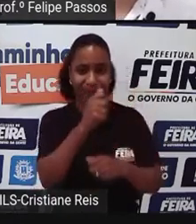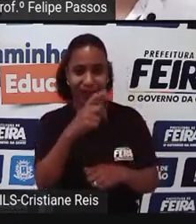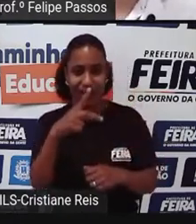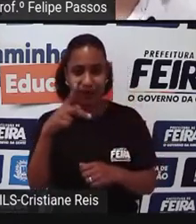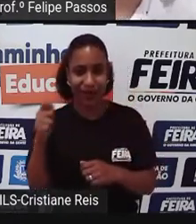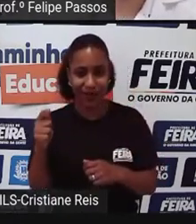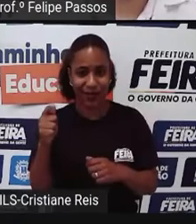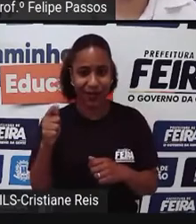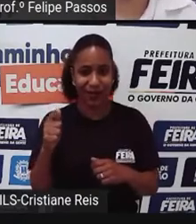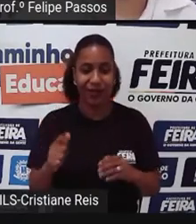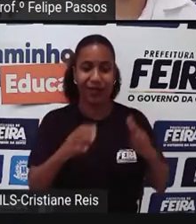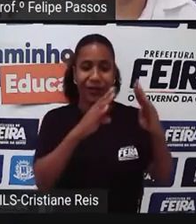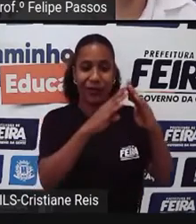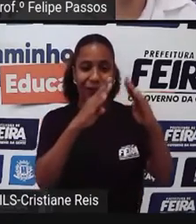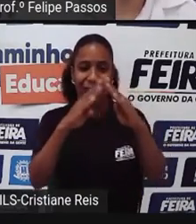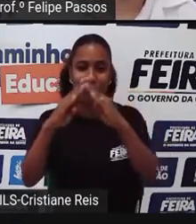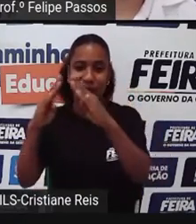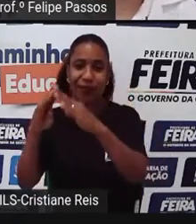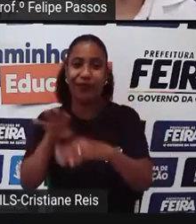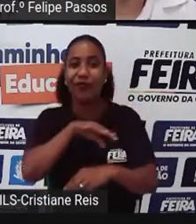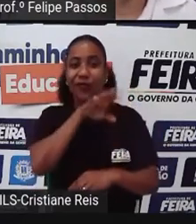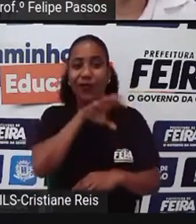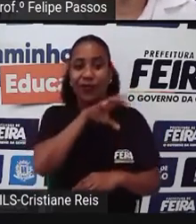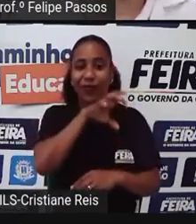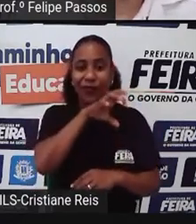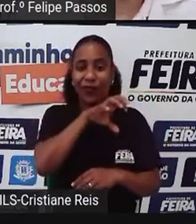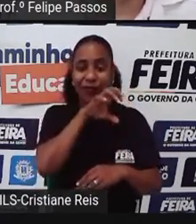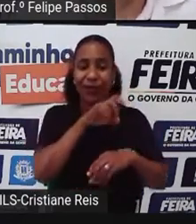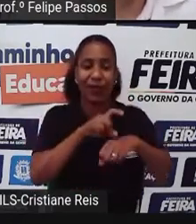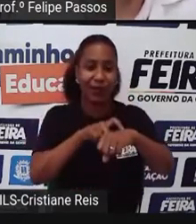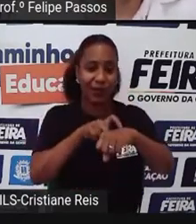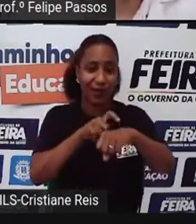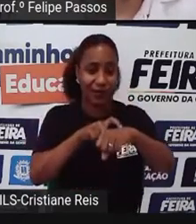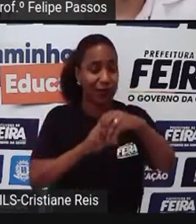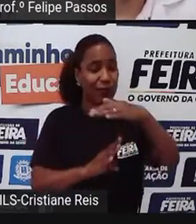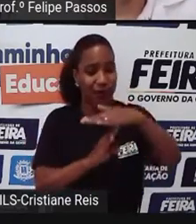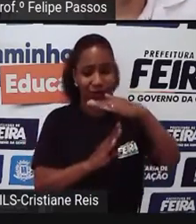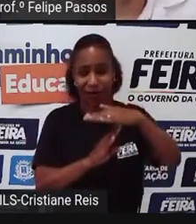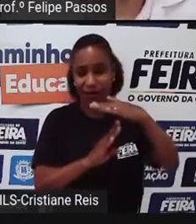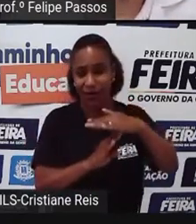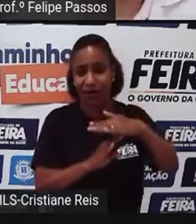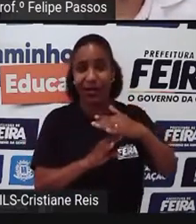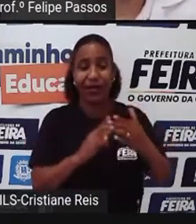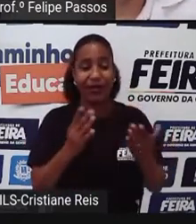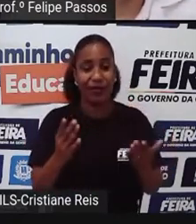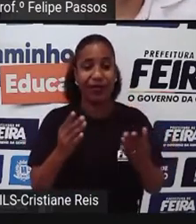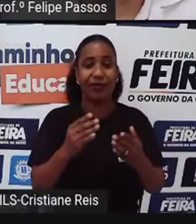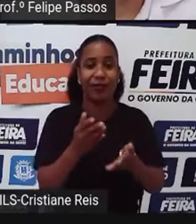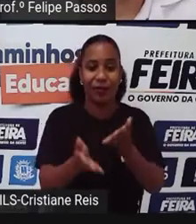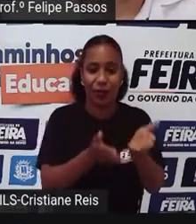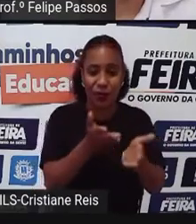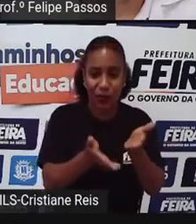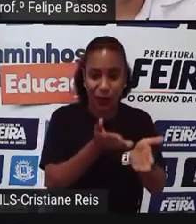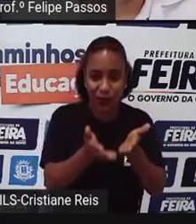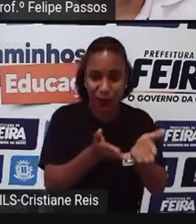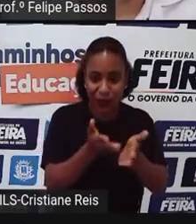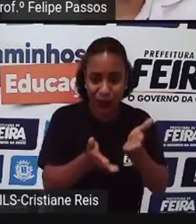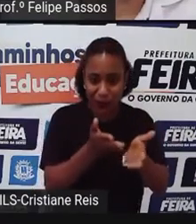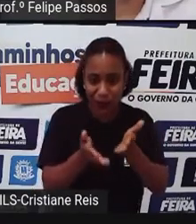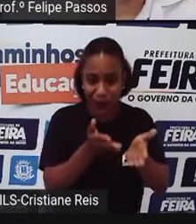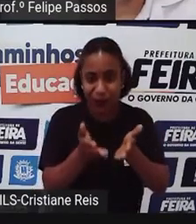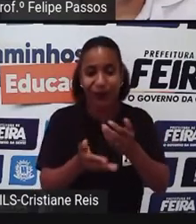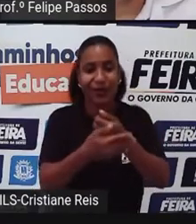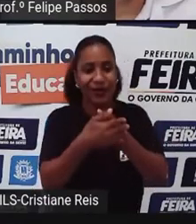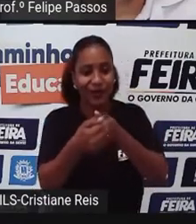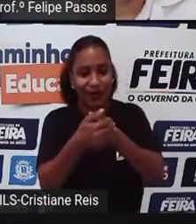Animais esse abrigo O abrigo É uma situação Temporária Na verdade A ideia É recolher O animal Na rua Quando a gente Tem